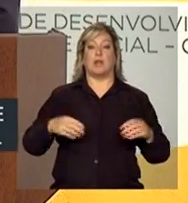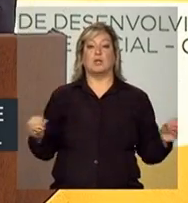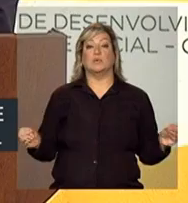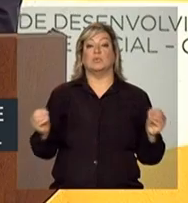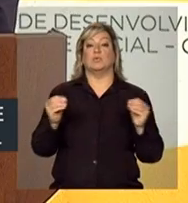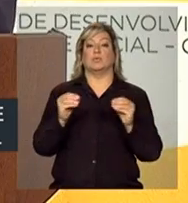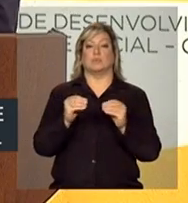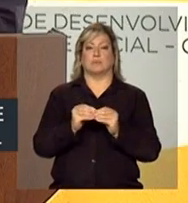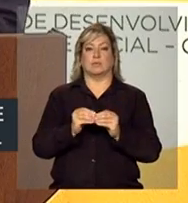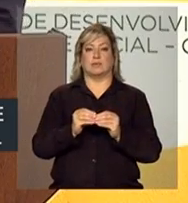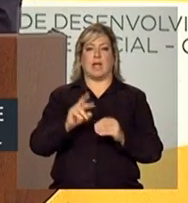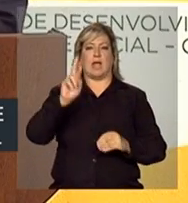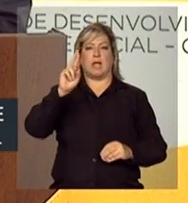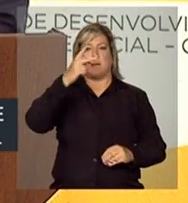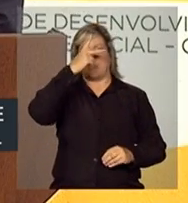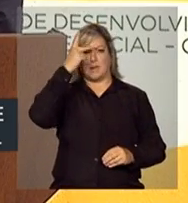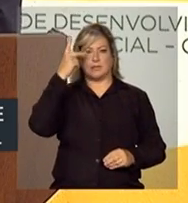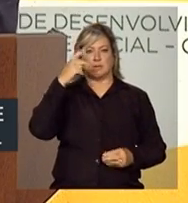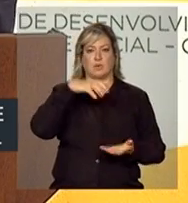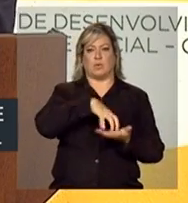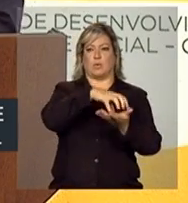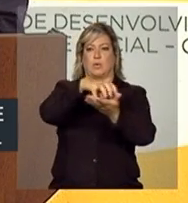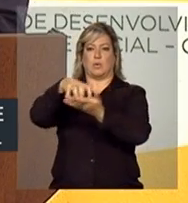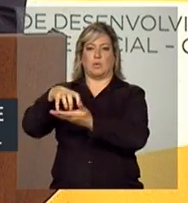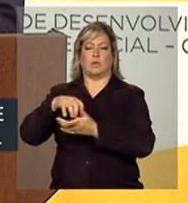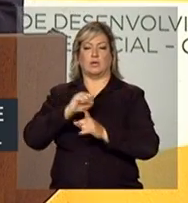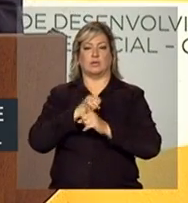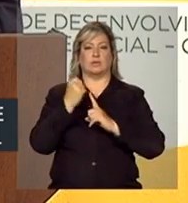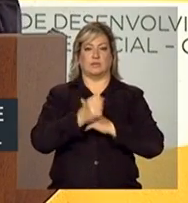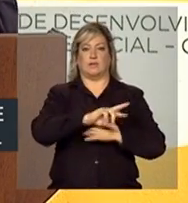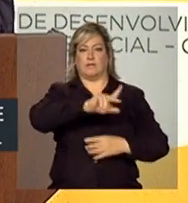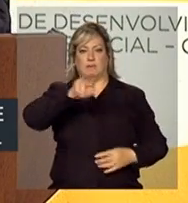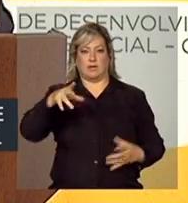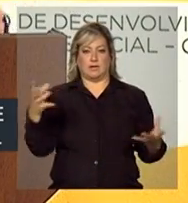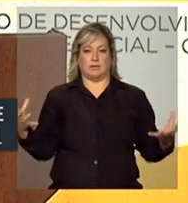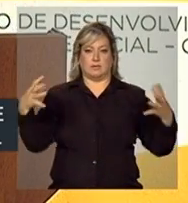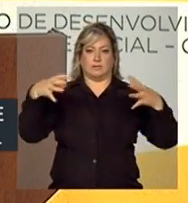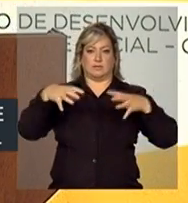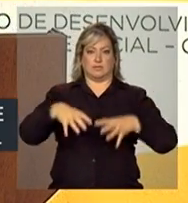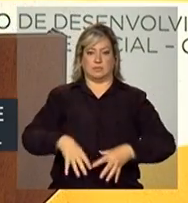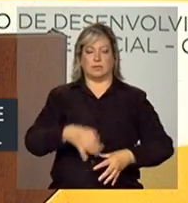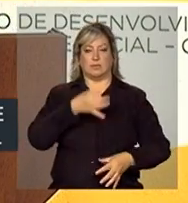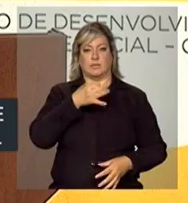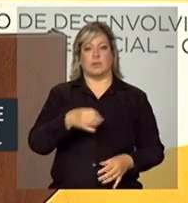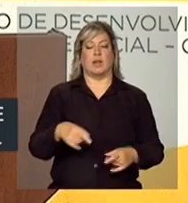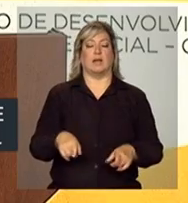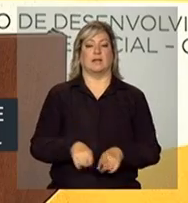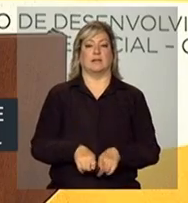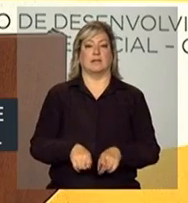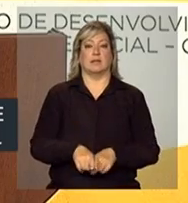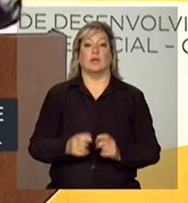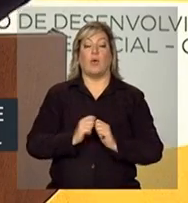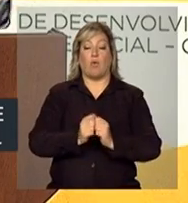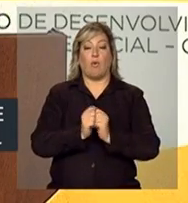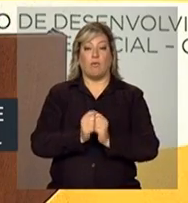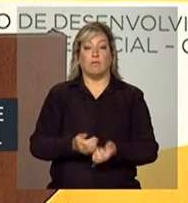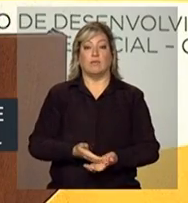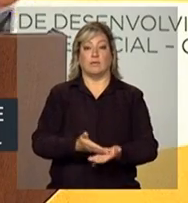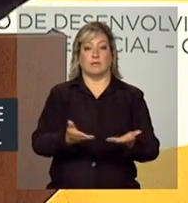representantes de segmentos da sociedade diversas, até conflitantes, que convivem